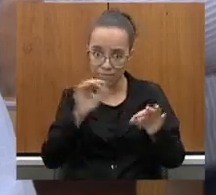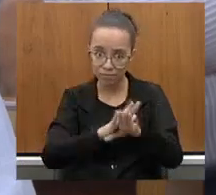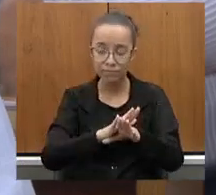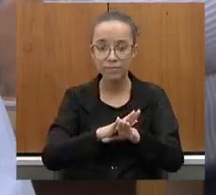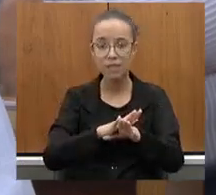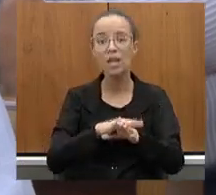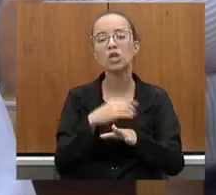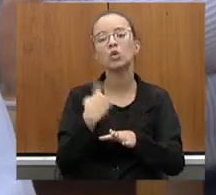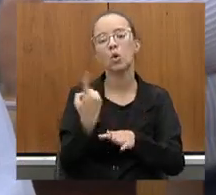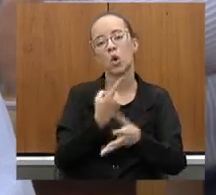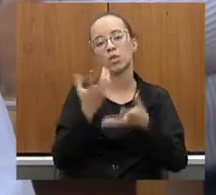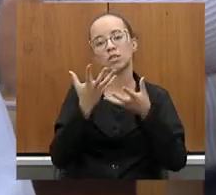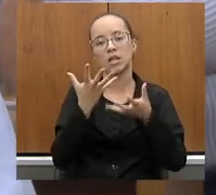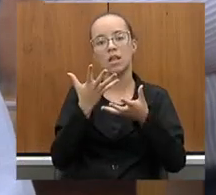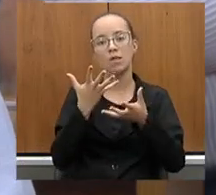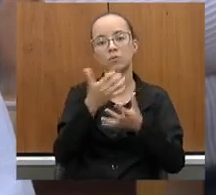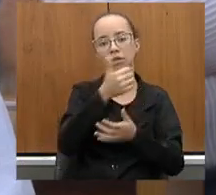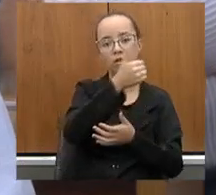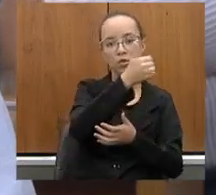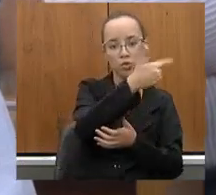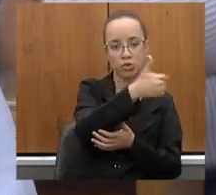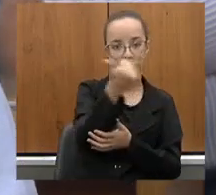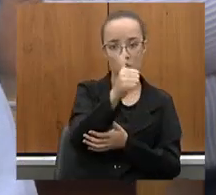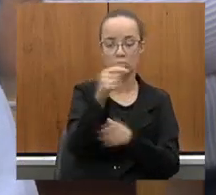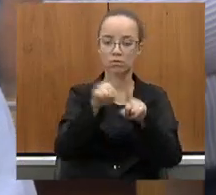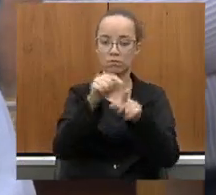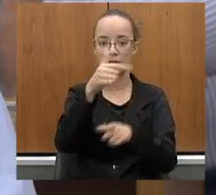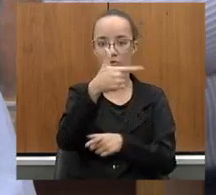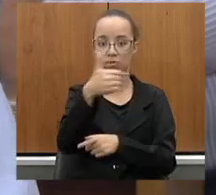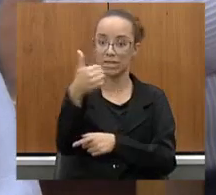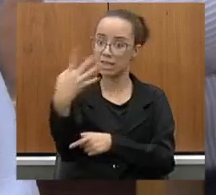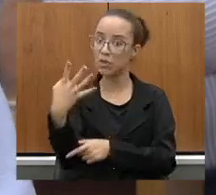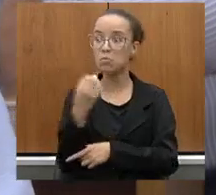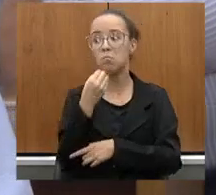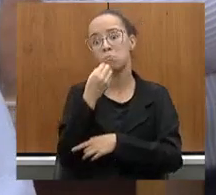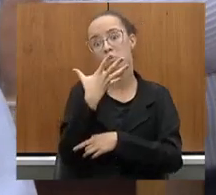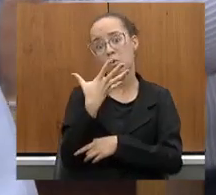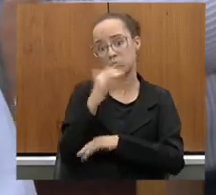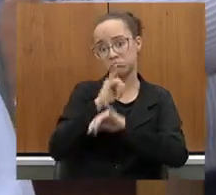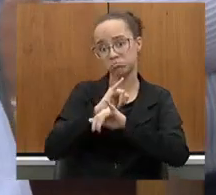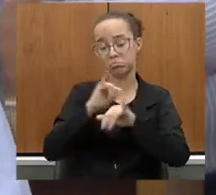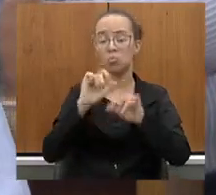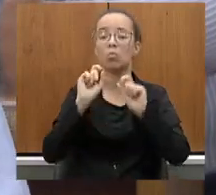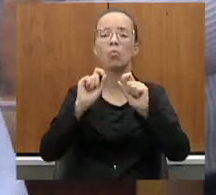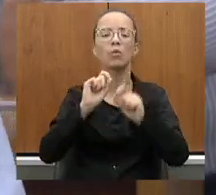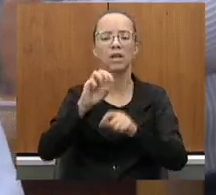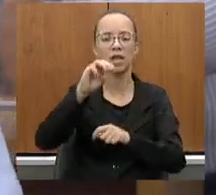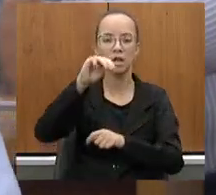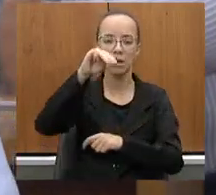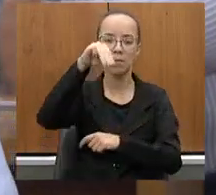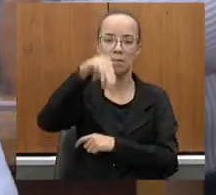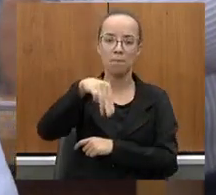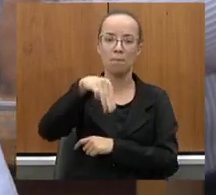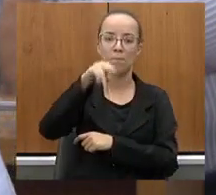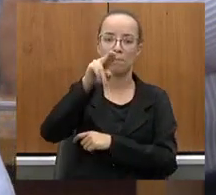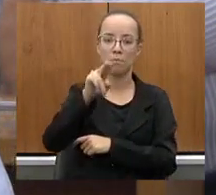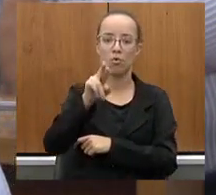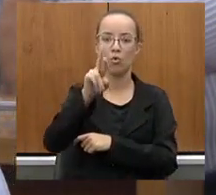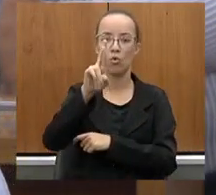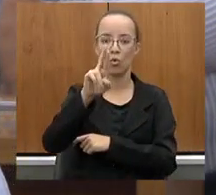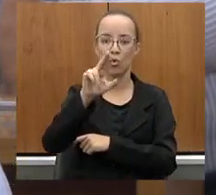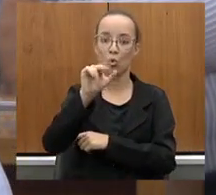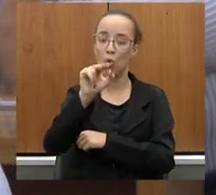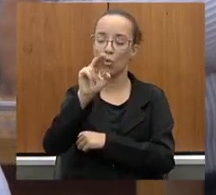para essas pavimentações da 211, 214. Boa notícia para o Mucuri, Jequitinhonha, que é Joaima, fronteira dos